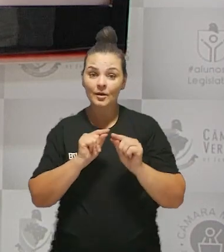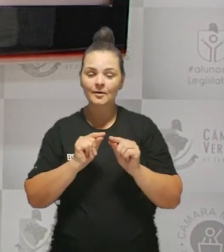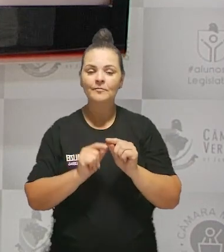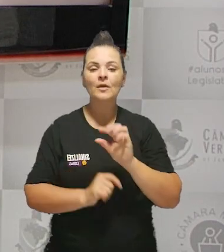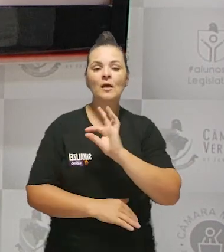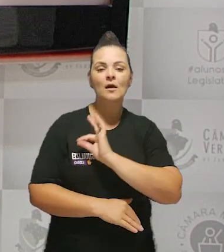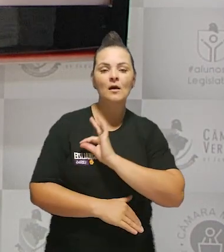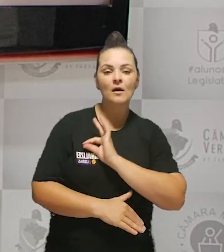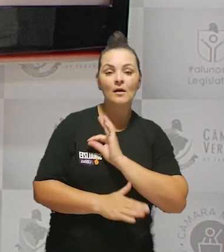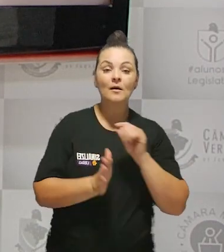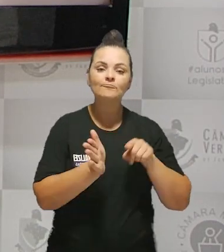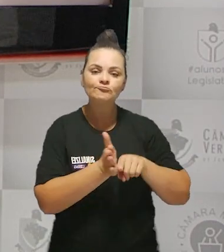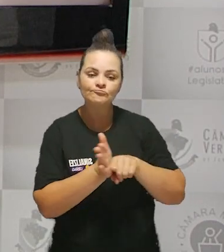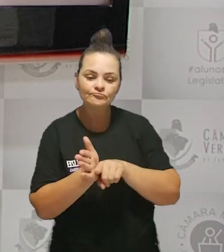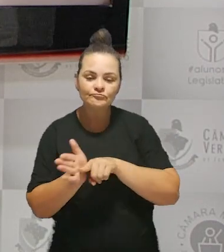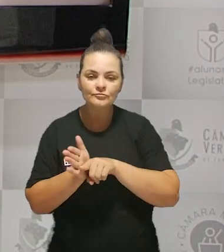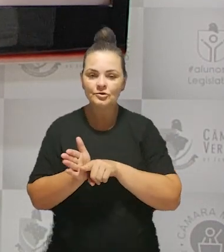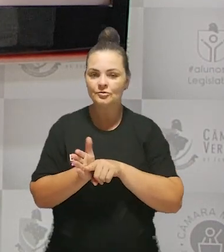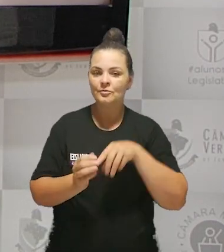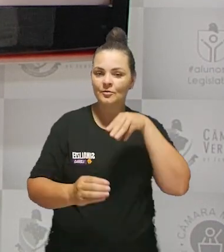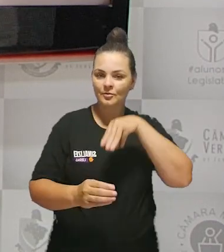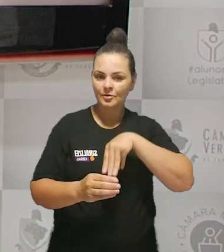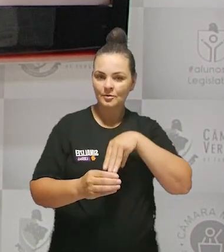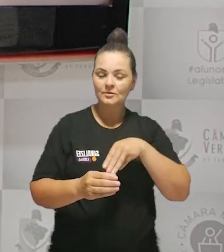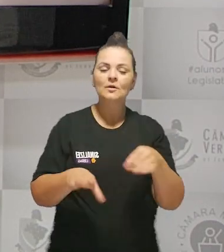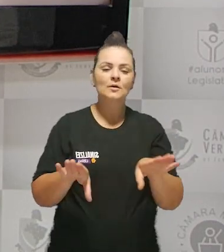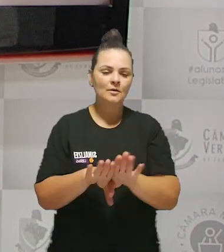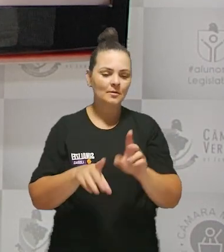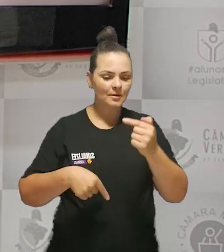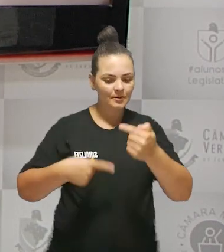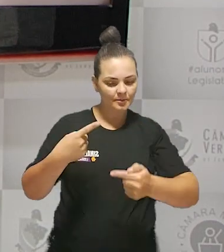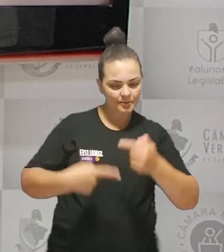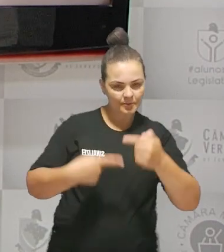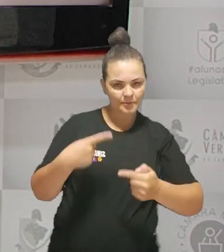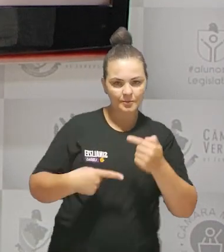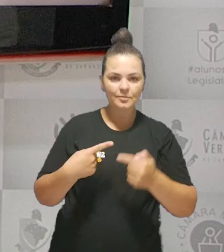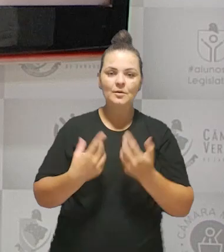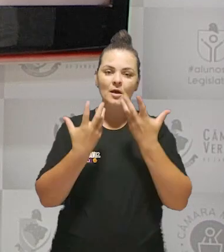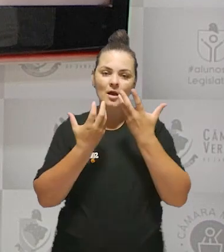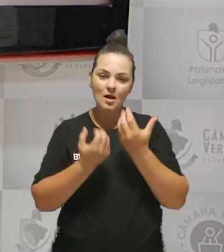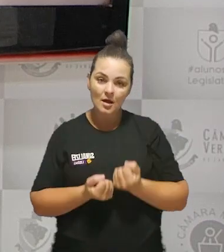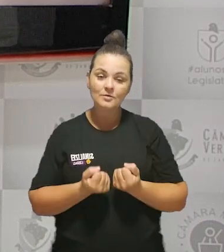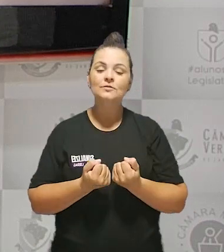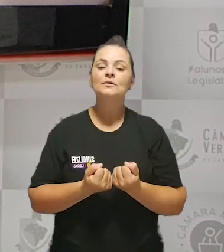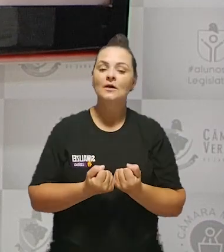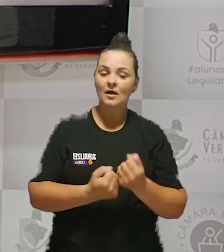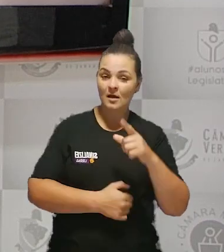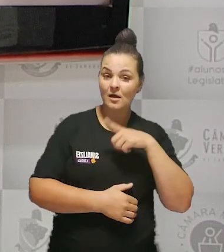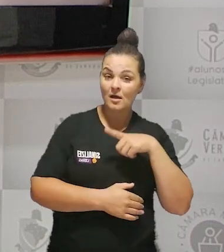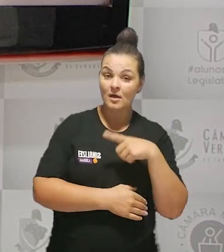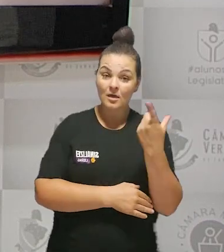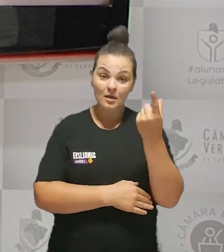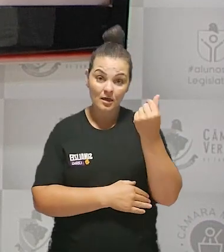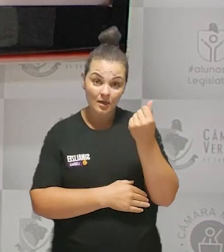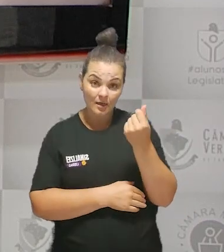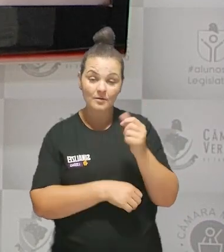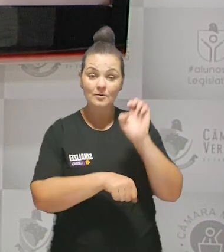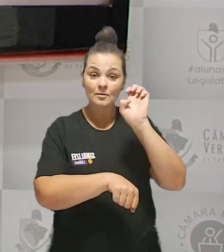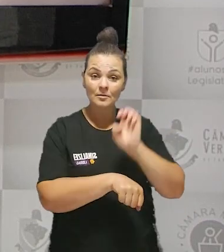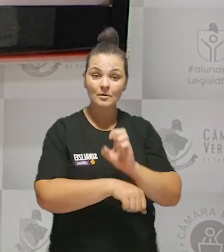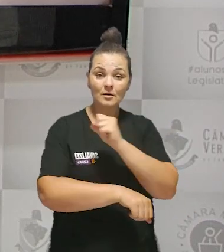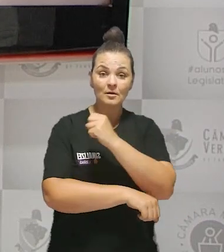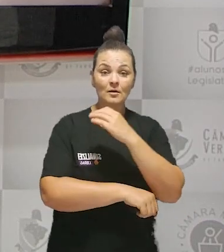atuação da Polícia Científica no município, além de discutir a disponibilidade de recursos do Estado de Santa